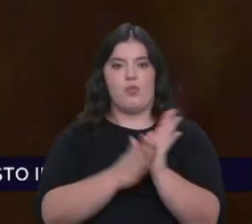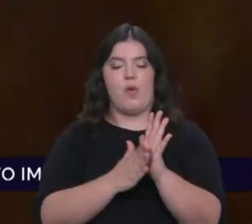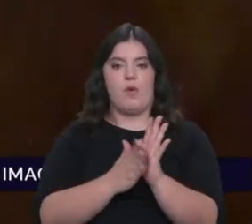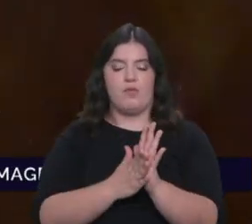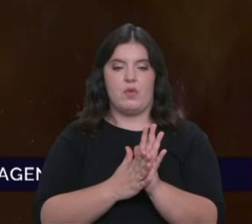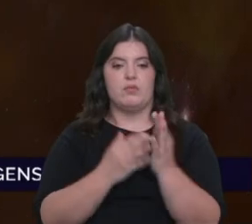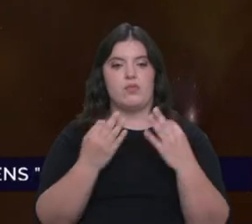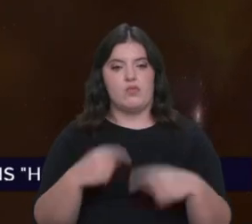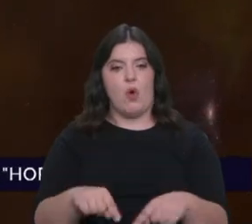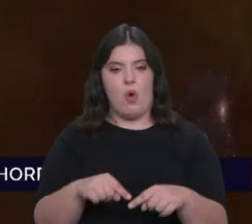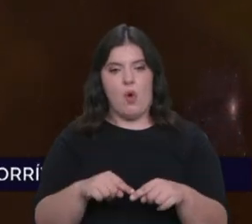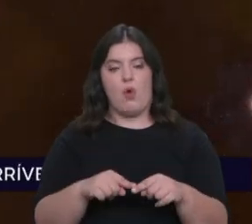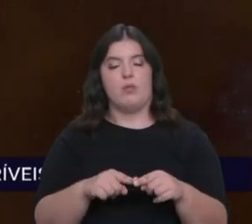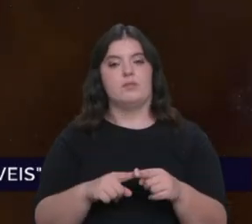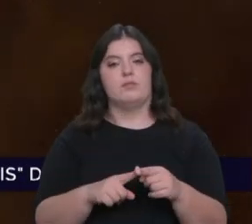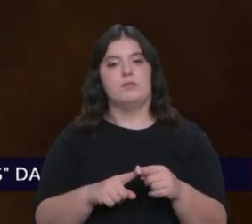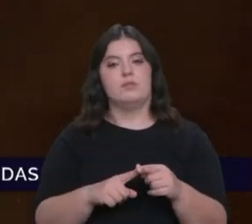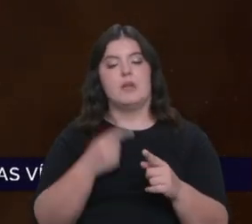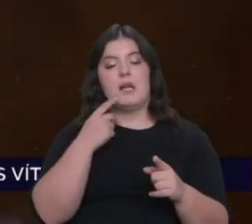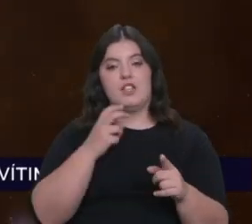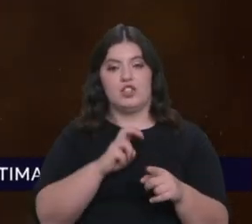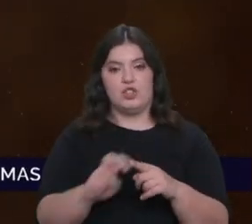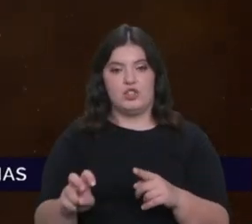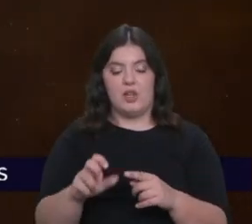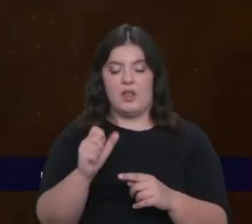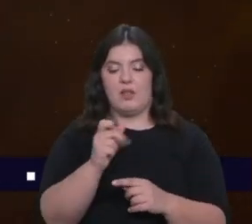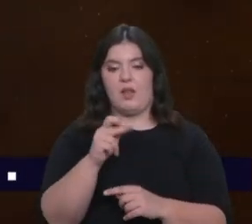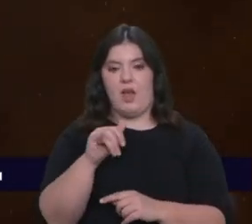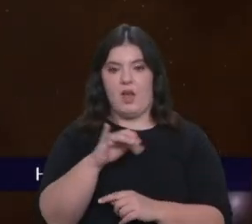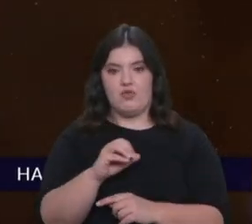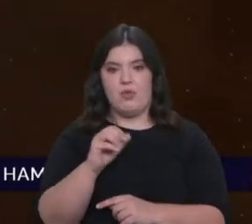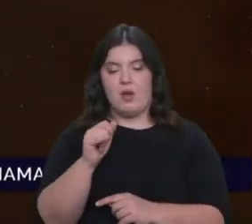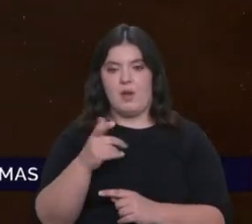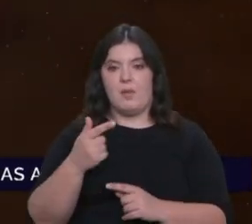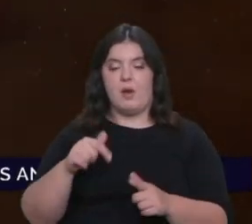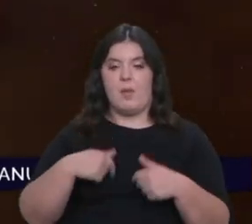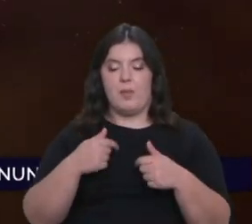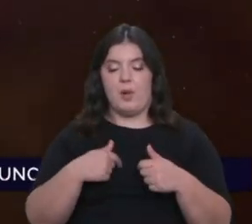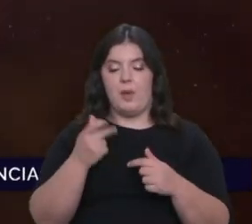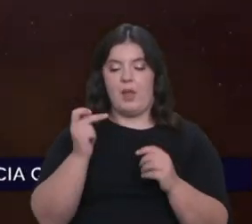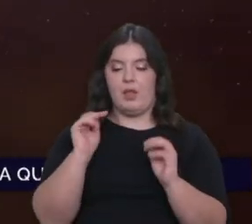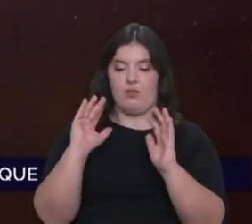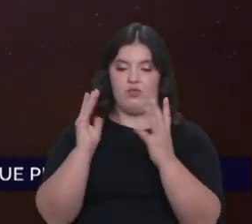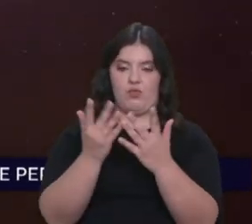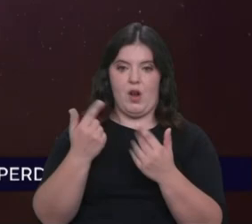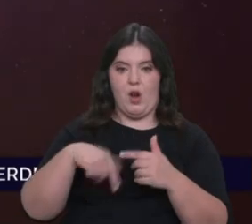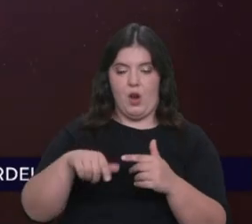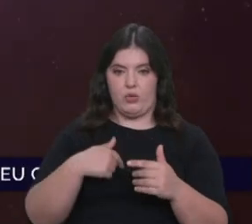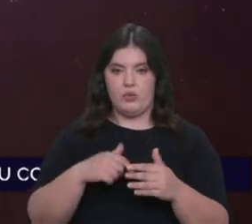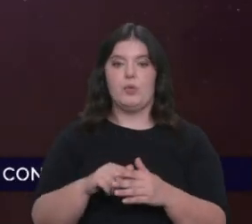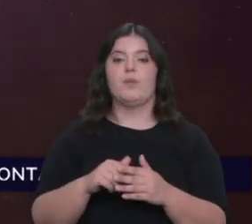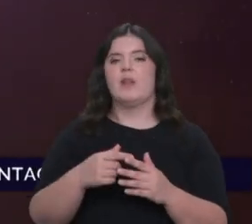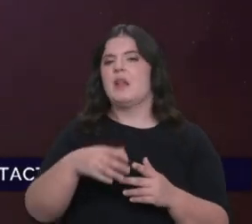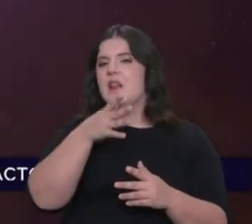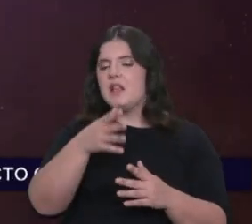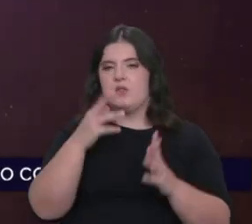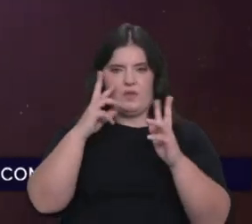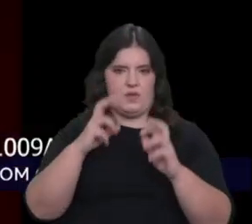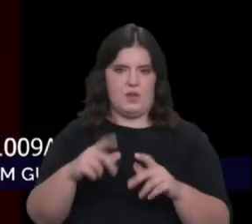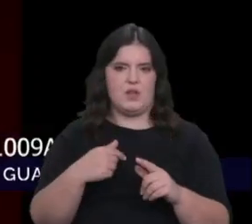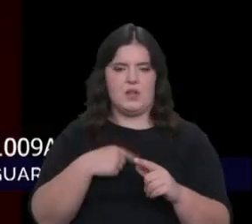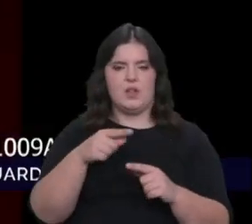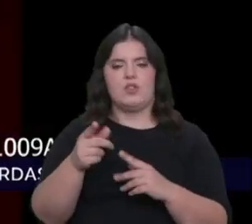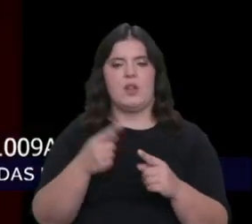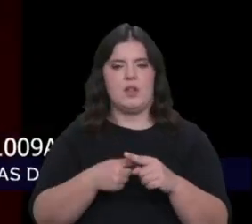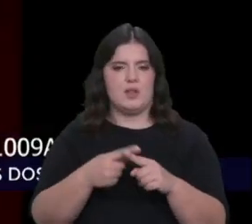detectar a assinatura energética de uma explosão de raios de gama na nossa própria atmosfera. Dizem estes investigadores que este estudo também é